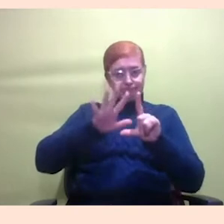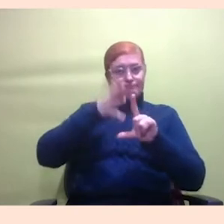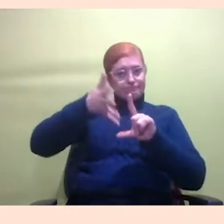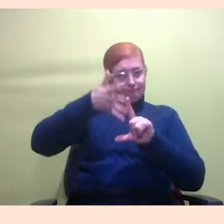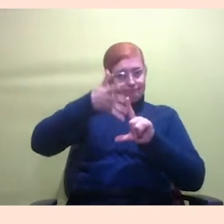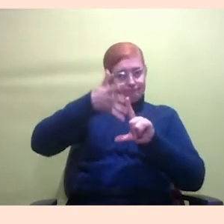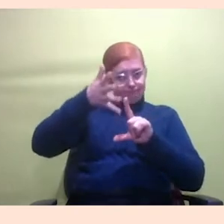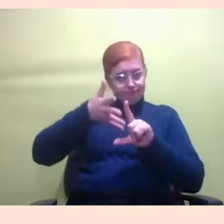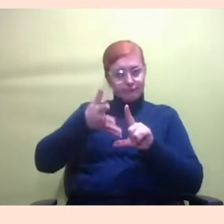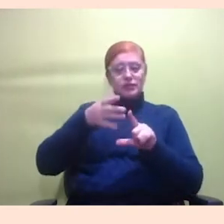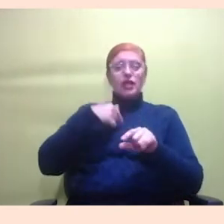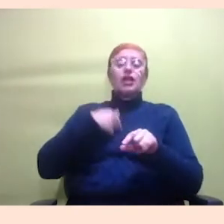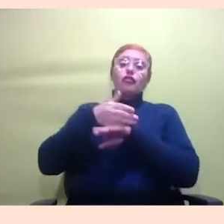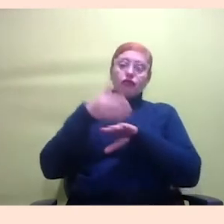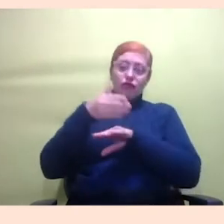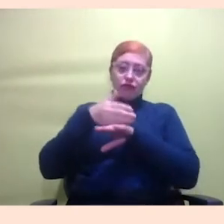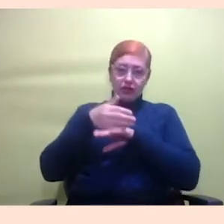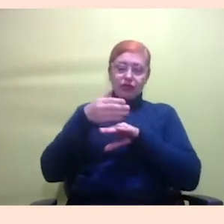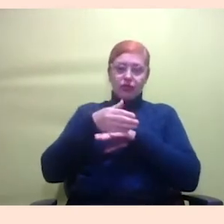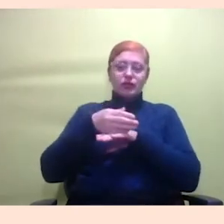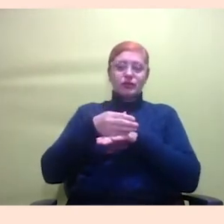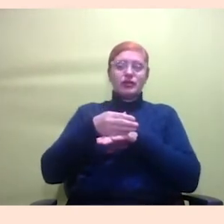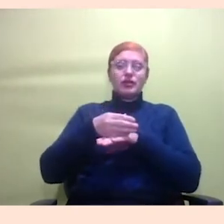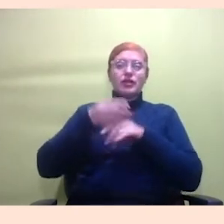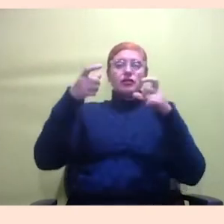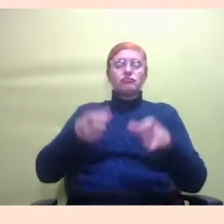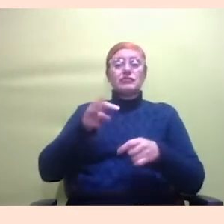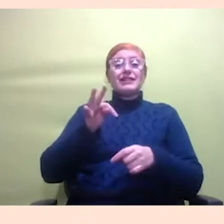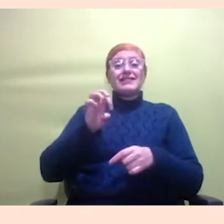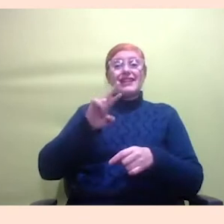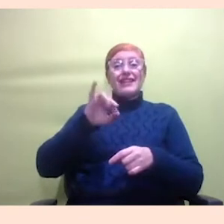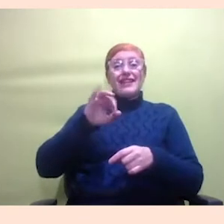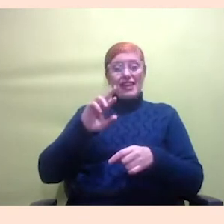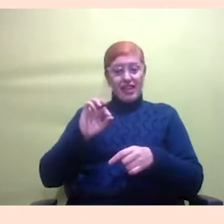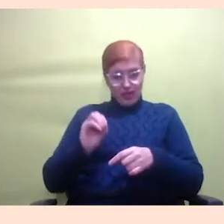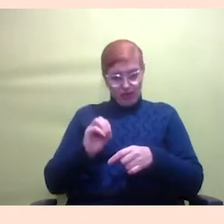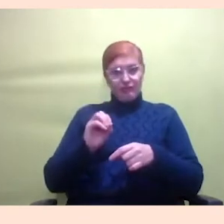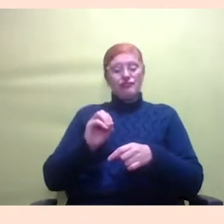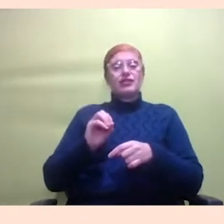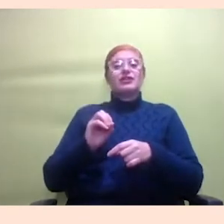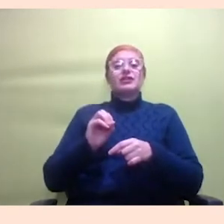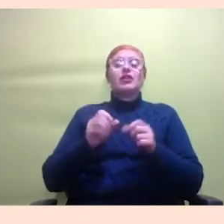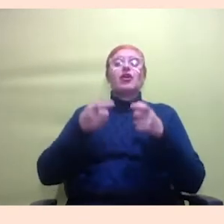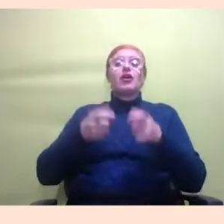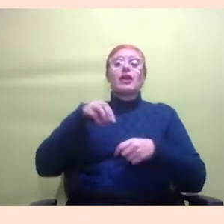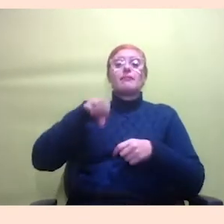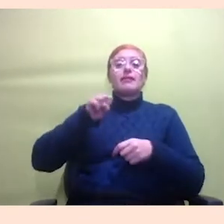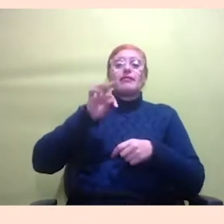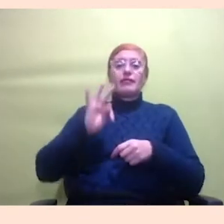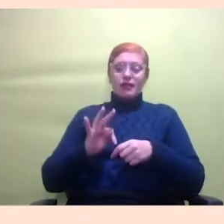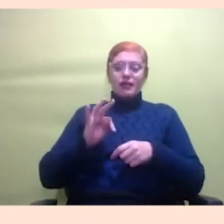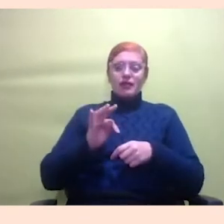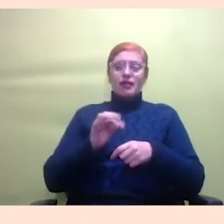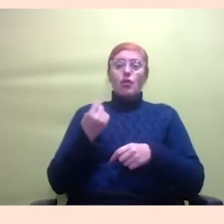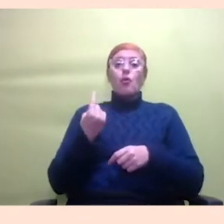terreiro é na zona rural, rural zona de Ilhéus, é dentro de um assentamento da reforma agrária. Então, assim, a única casa que tem internet é a casa de minha mãe de santo.